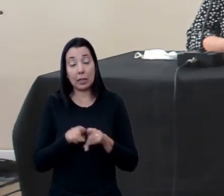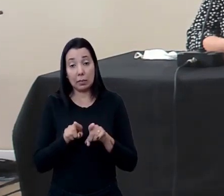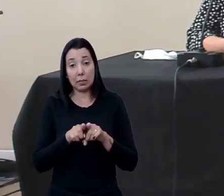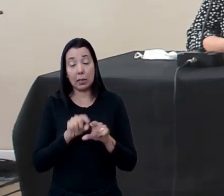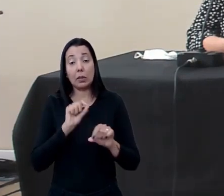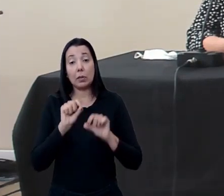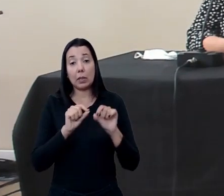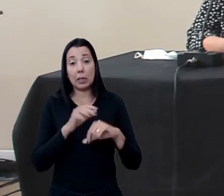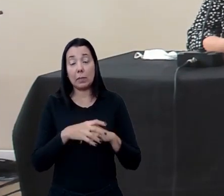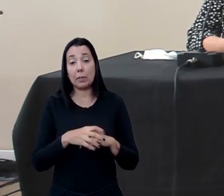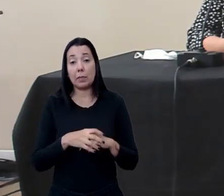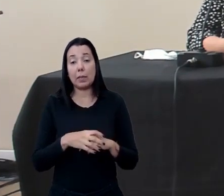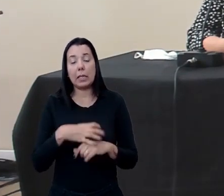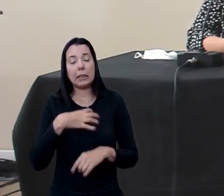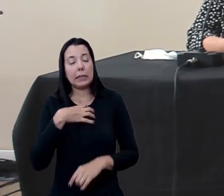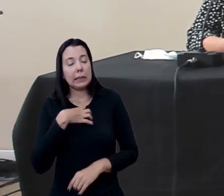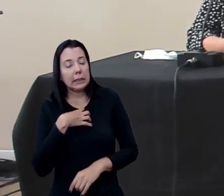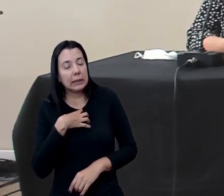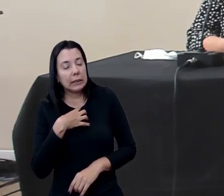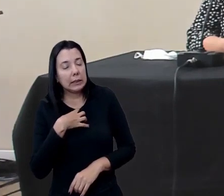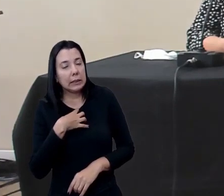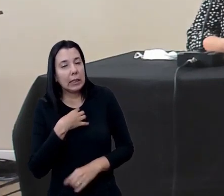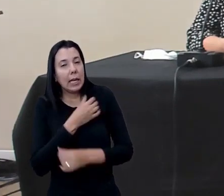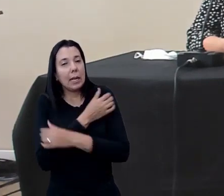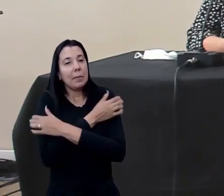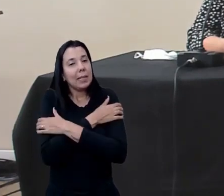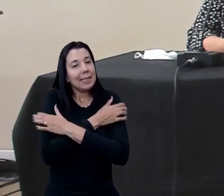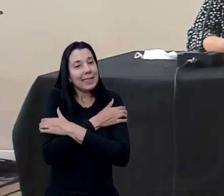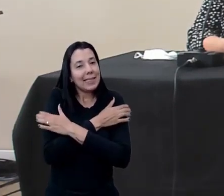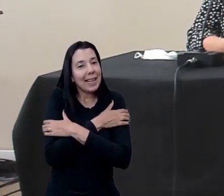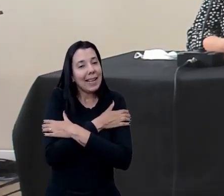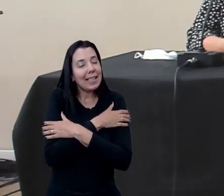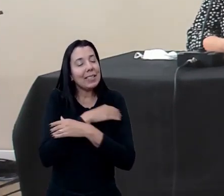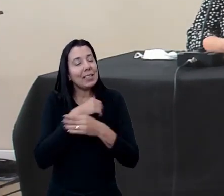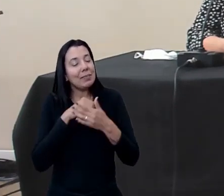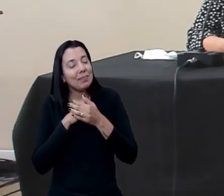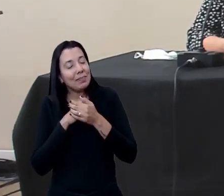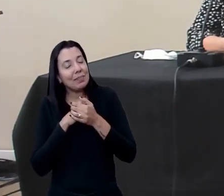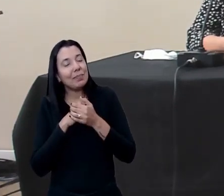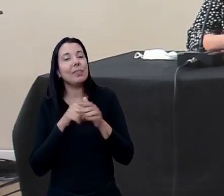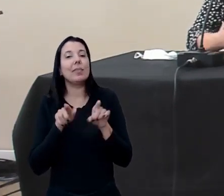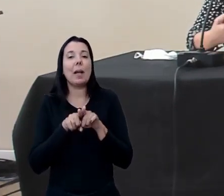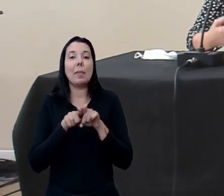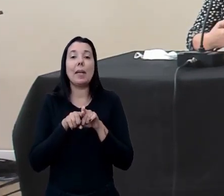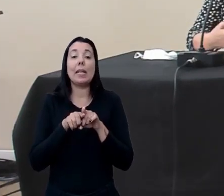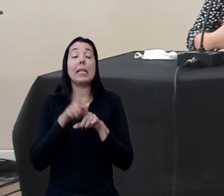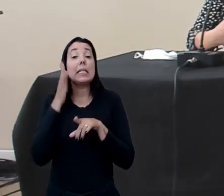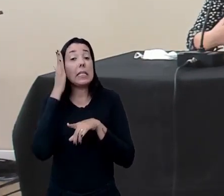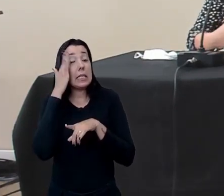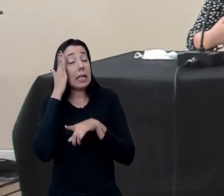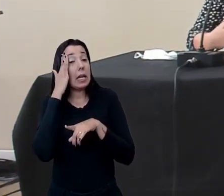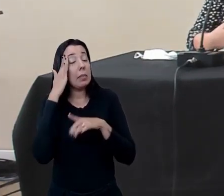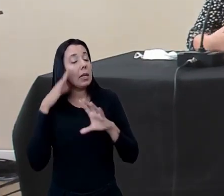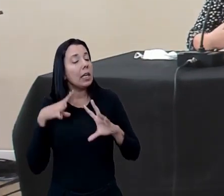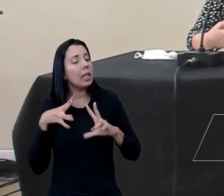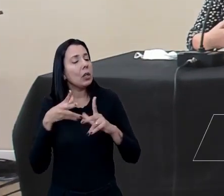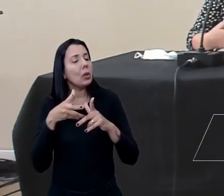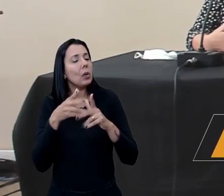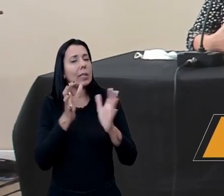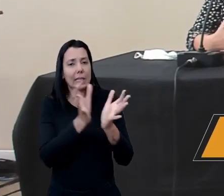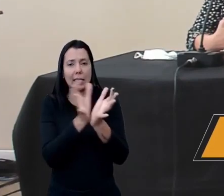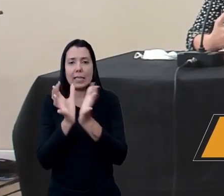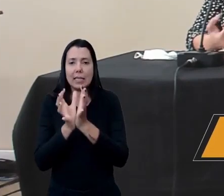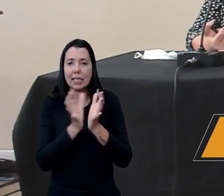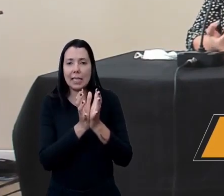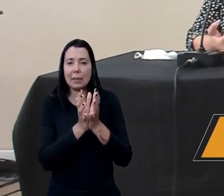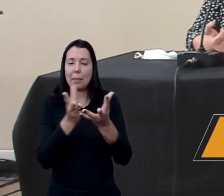momento assim sintam-se muito abraçados muito acolhidos saibam que toda essa equipe